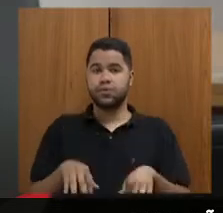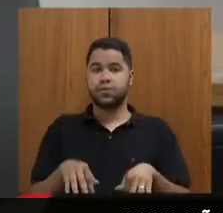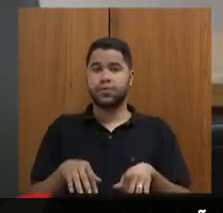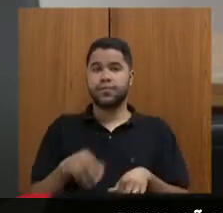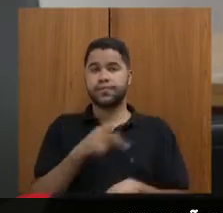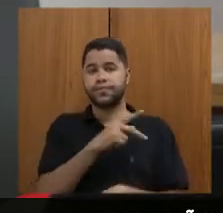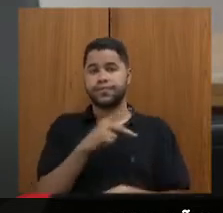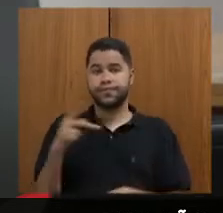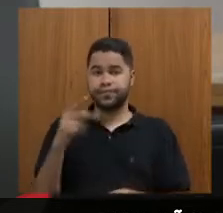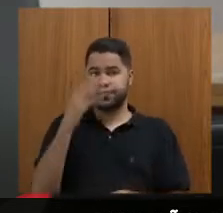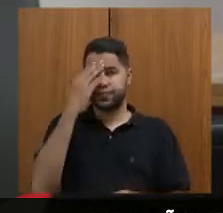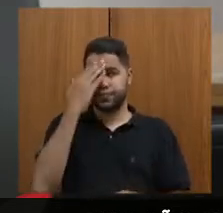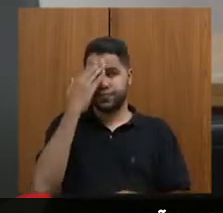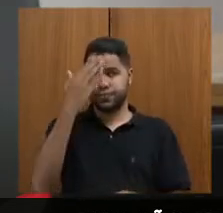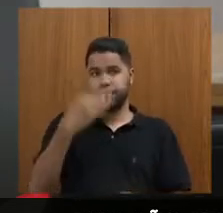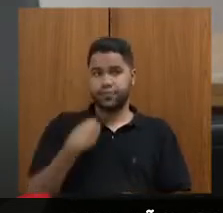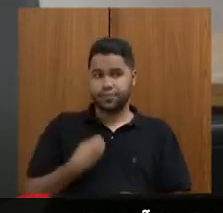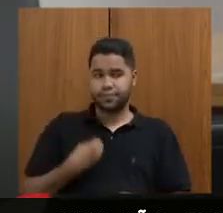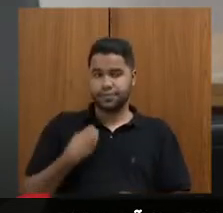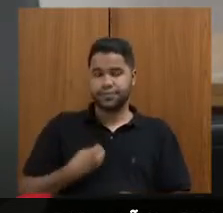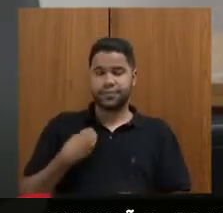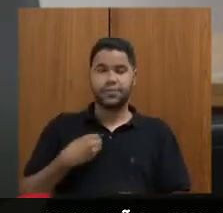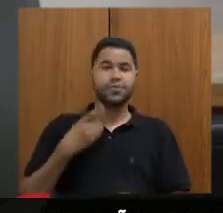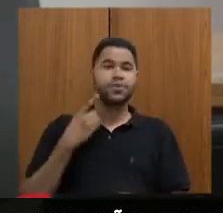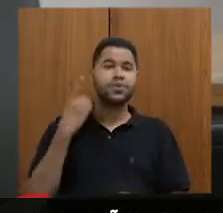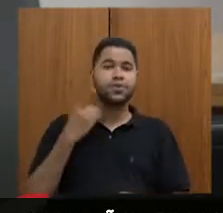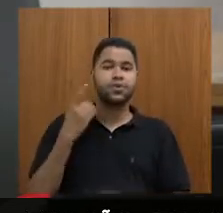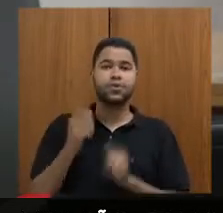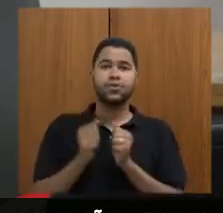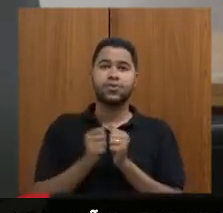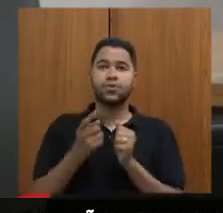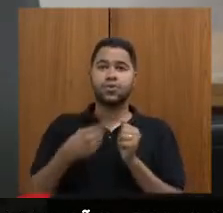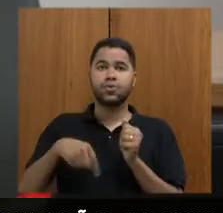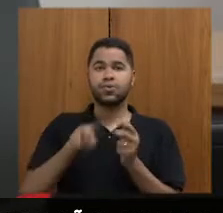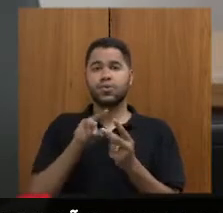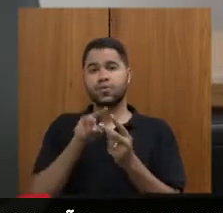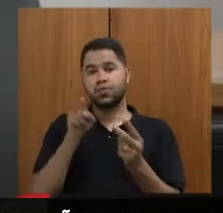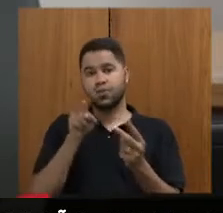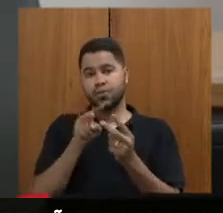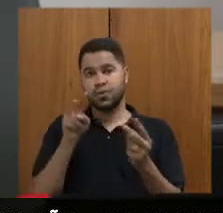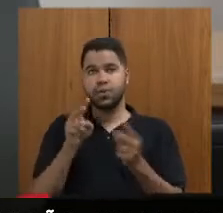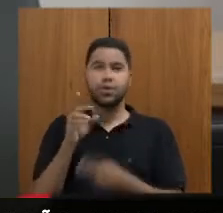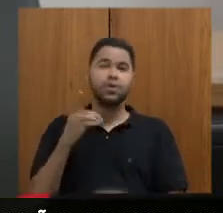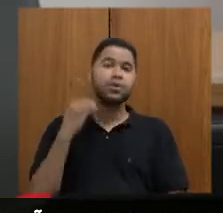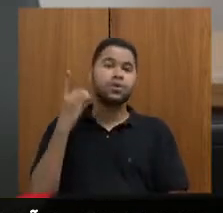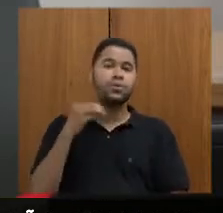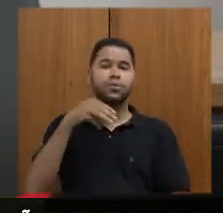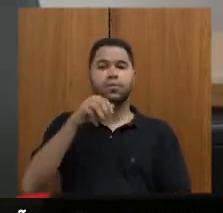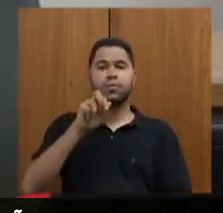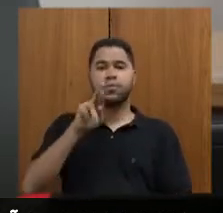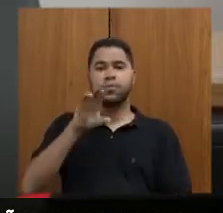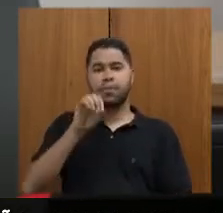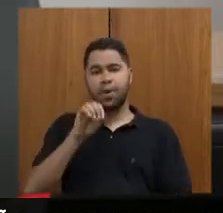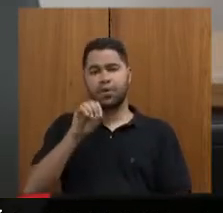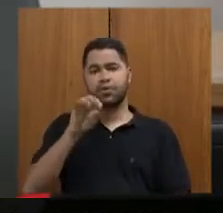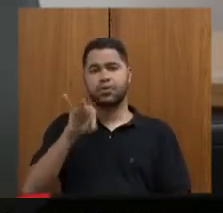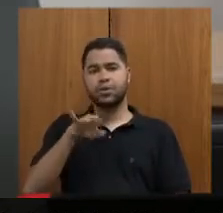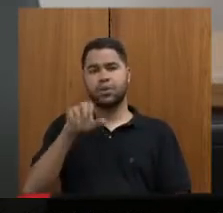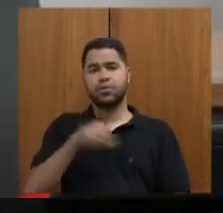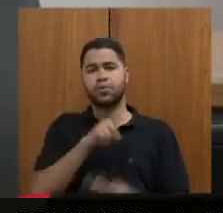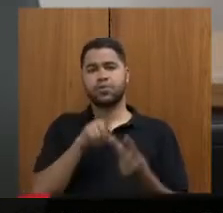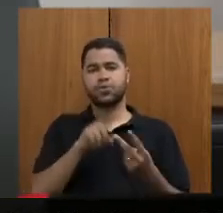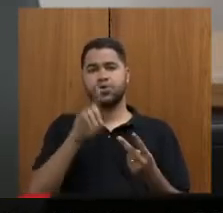a presidência agradece a presença dos parlamentares que estiveram conosco, virtualmente, deputado Mauro Tramonte, deputado Dalmo